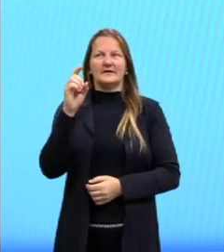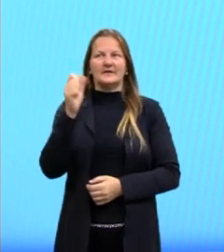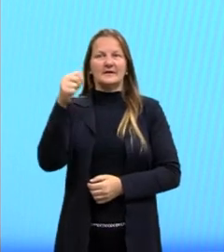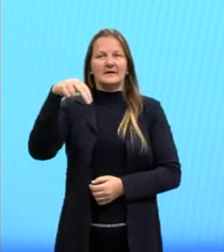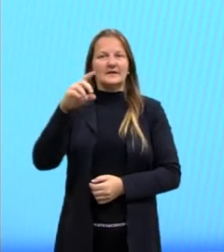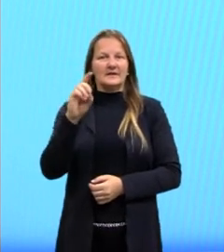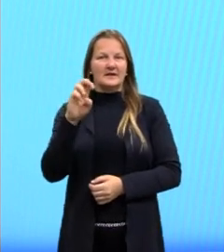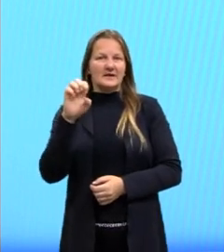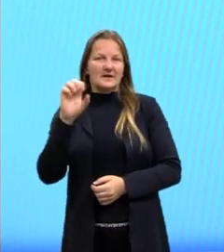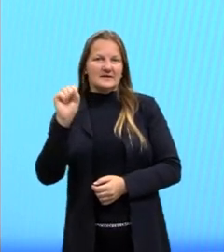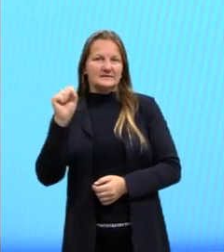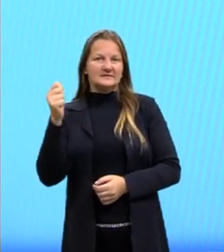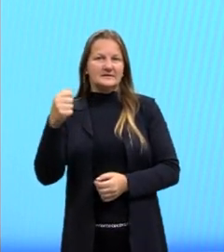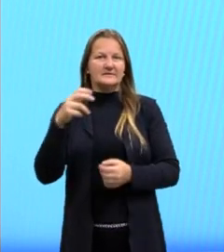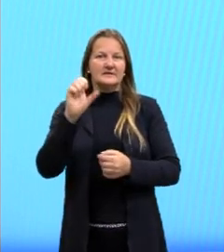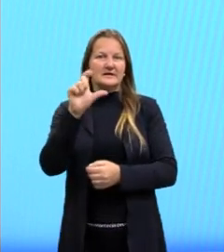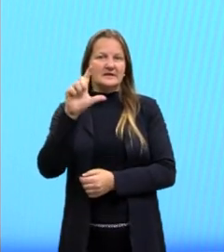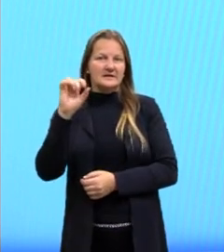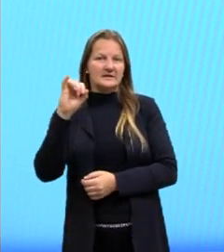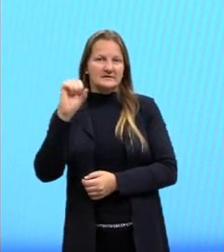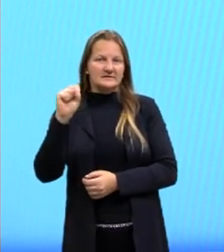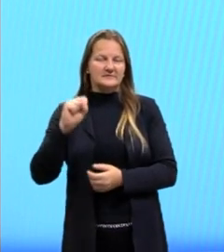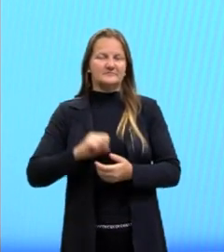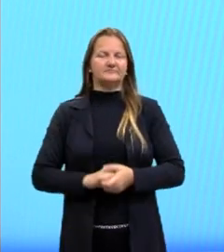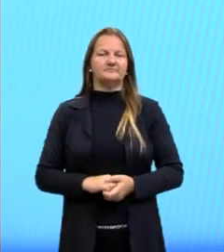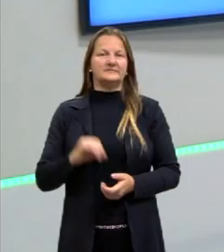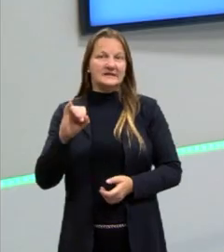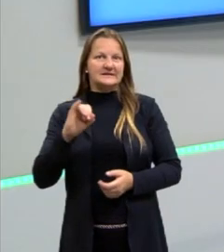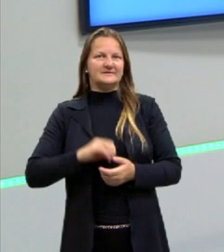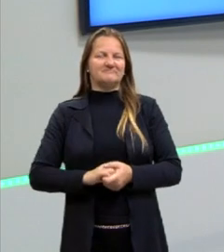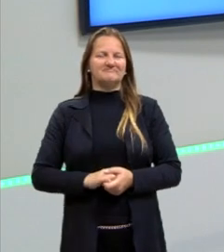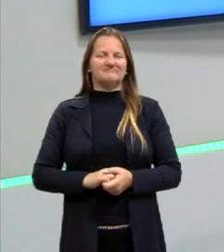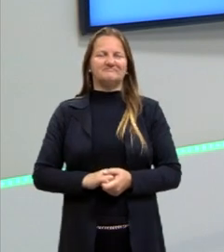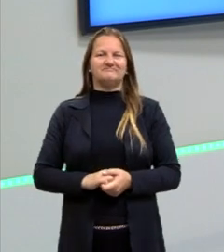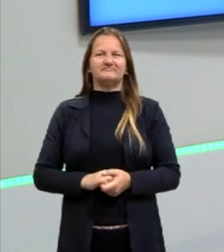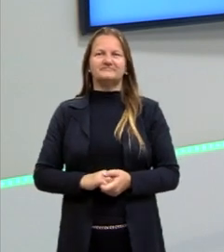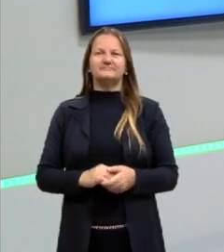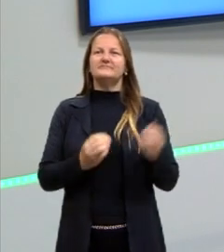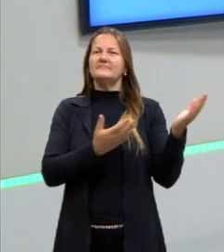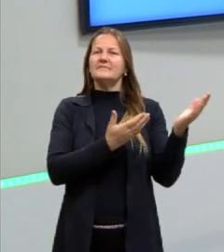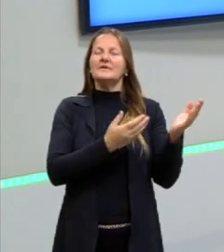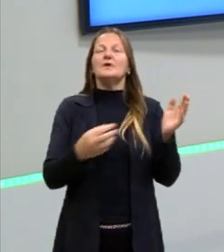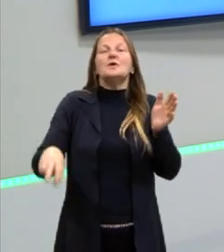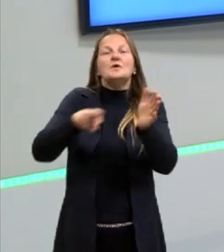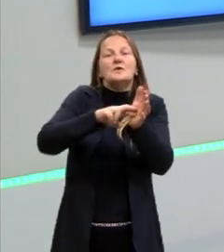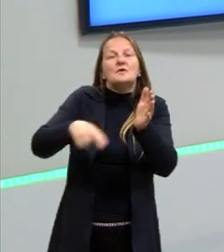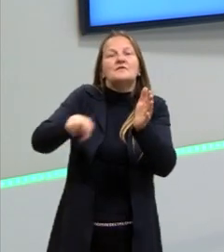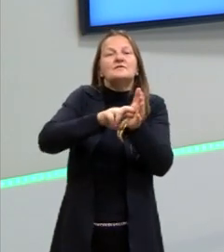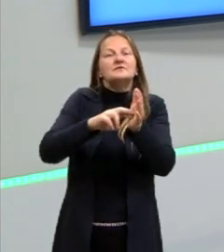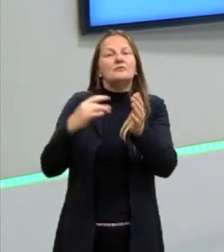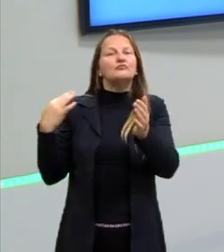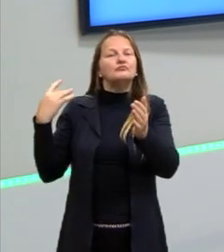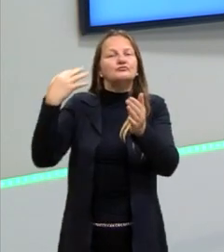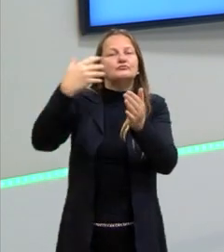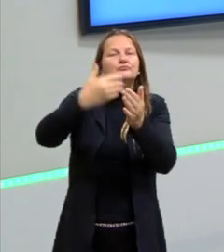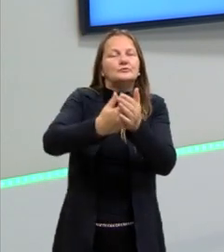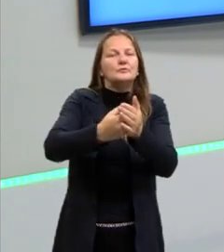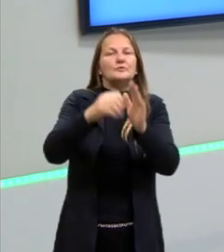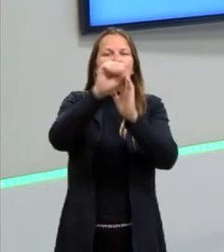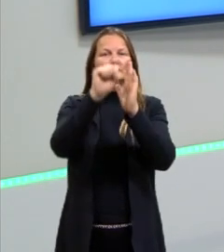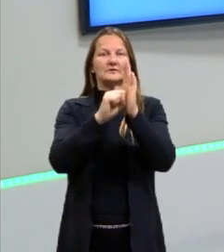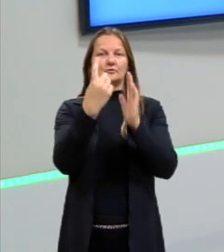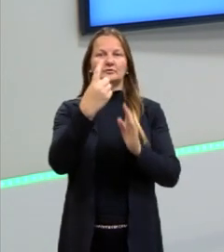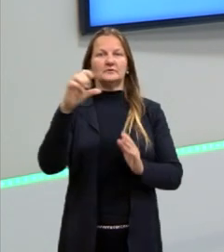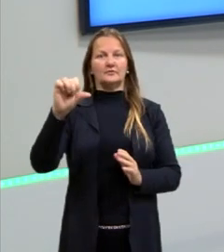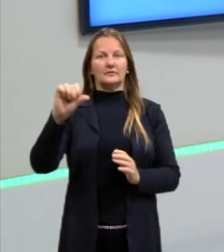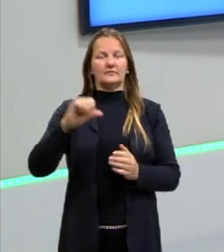Um abraço para vocês. E vamos lá, para a nossa revisão sobre o século XIX. Um século que o